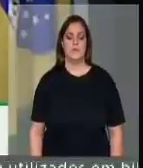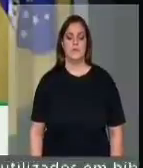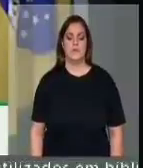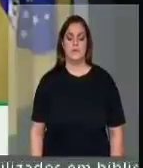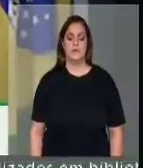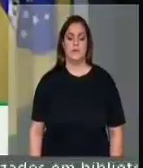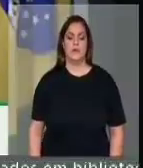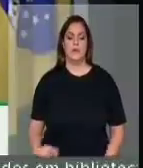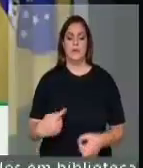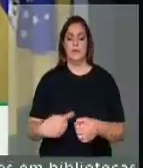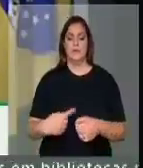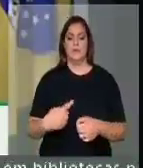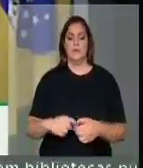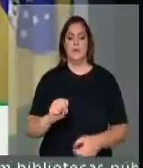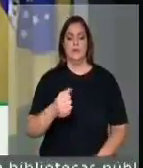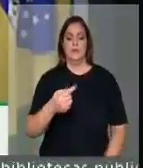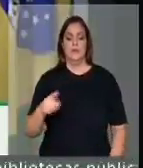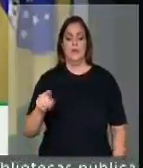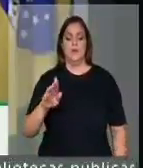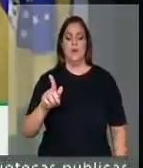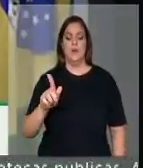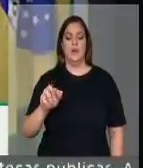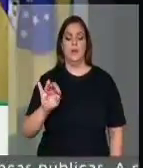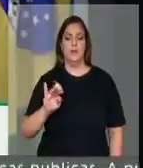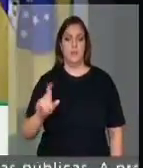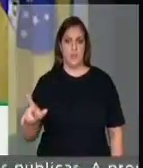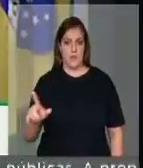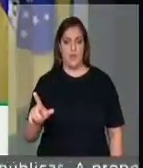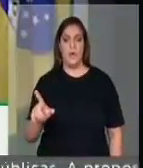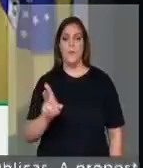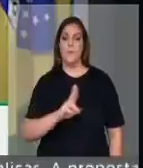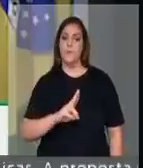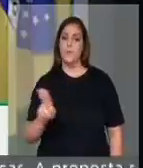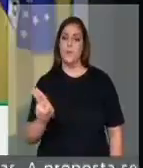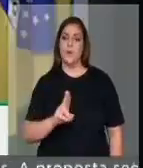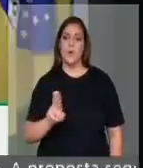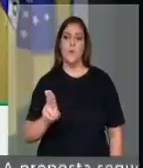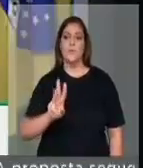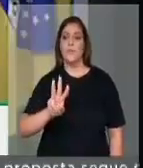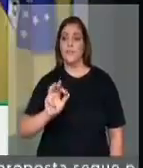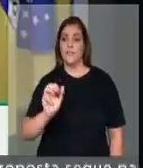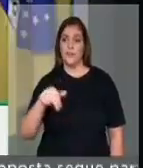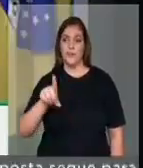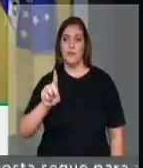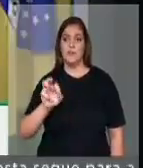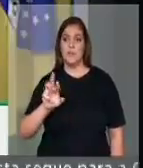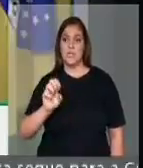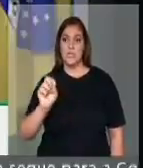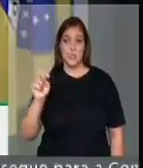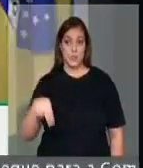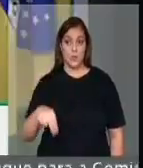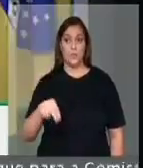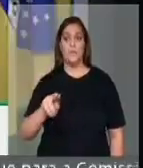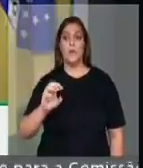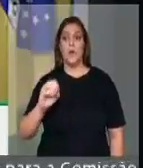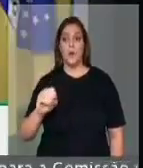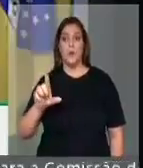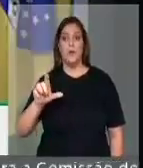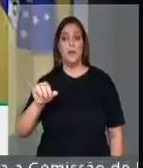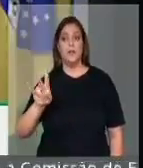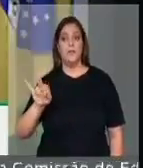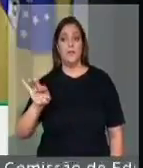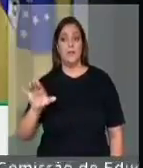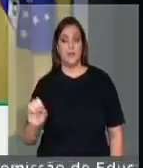Gabriel da Palha. Vanderson Oliveira. O Vanderson Oliveira, nessa época de